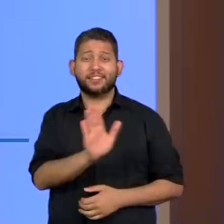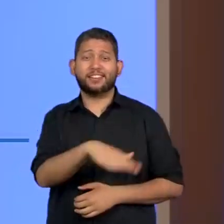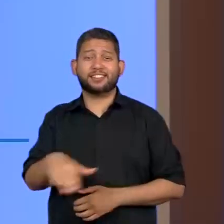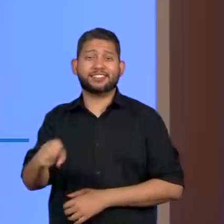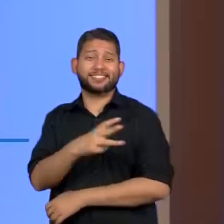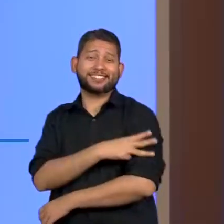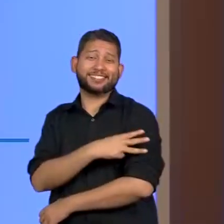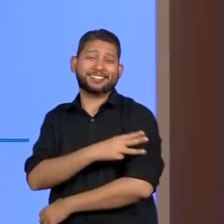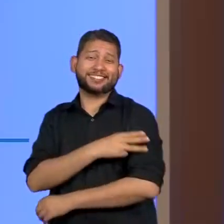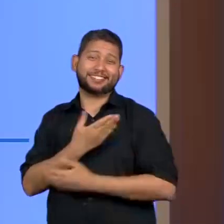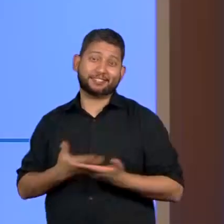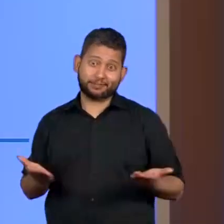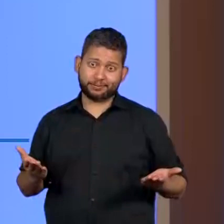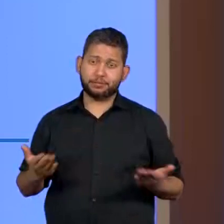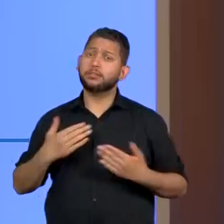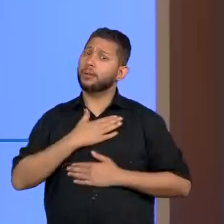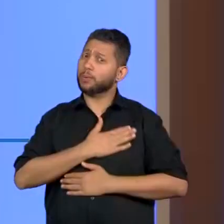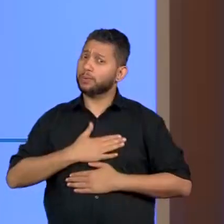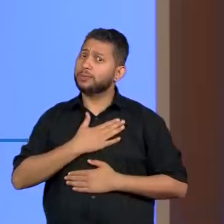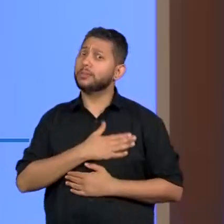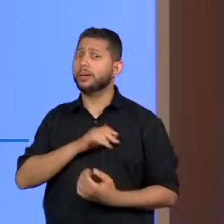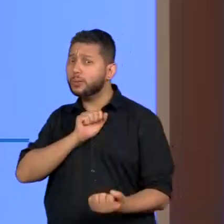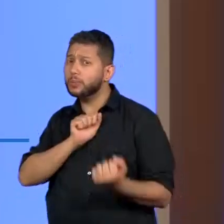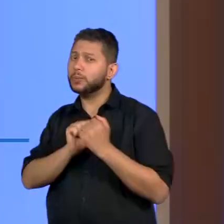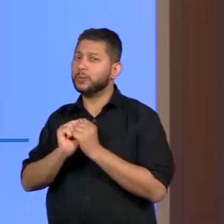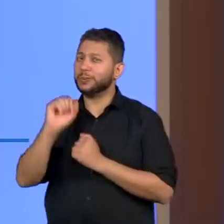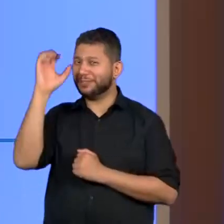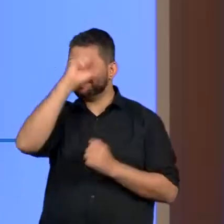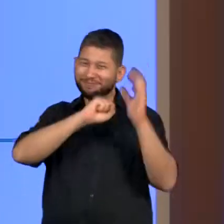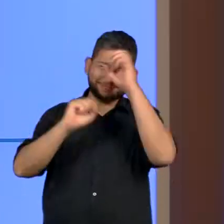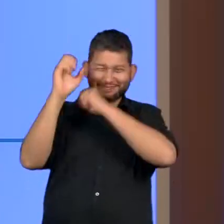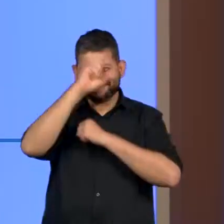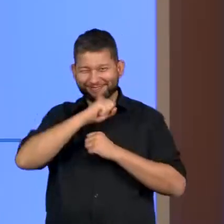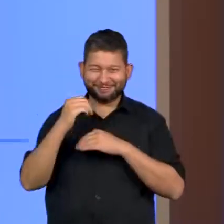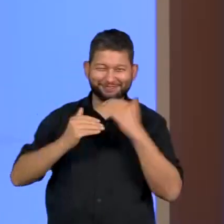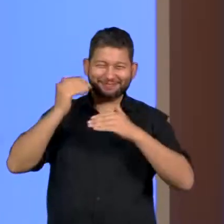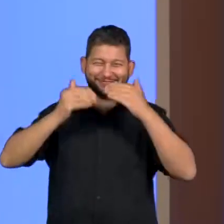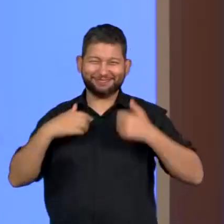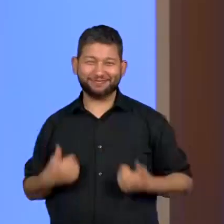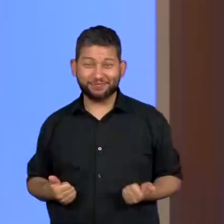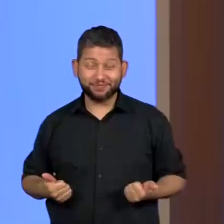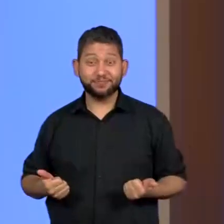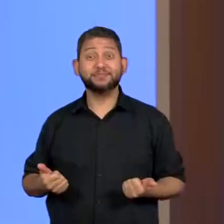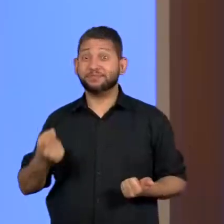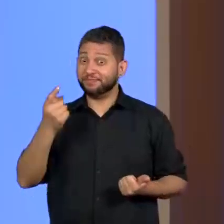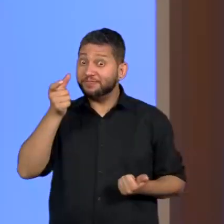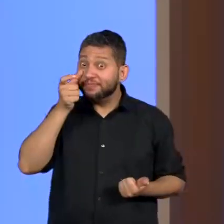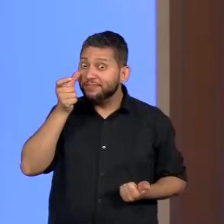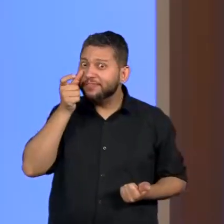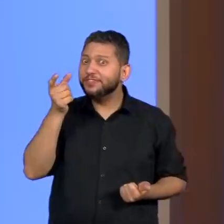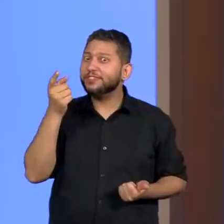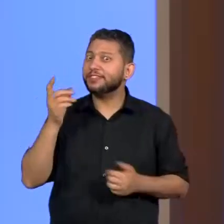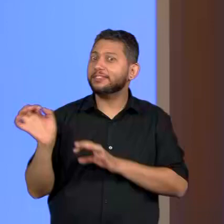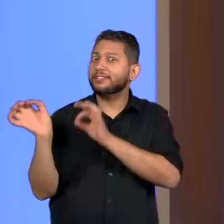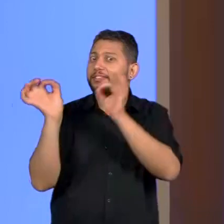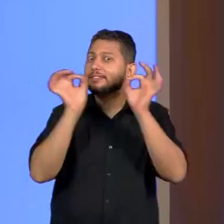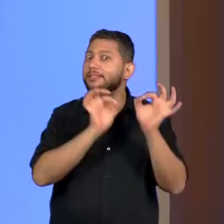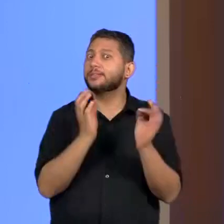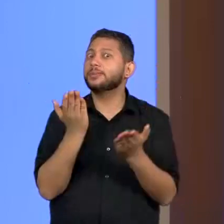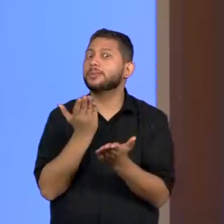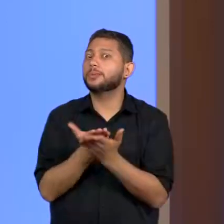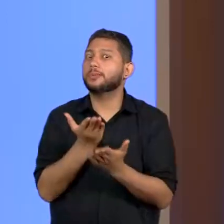terceiro ano. É sempre bom estarmos juntos aqui e aprendendo um pouco mais. Então, fiquem ligadinhos aí que hoje teremos uma aula